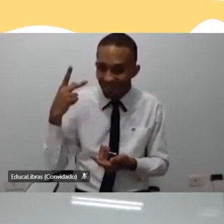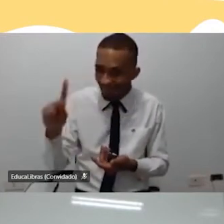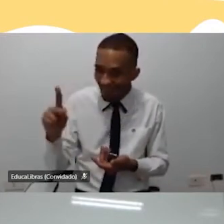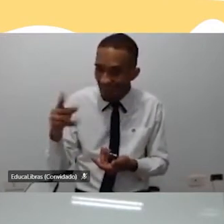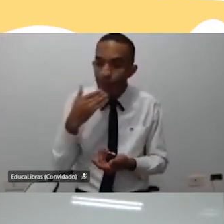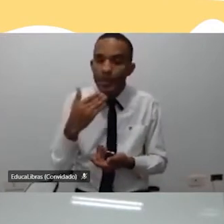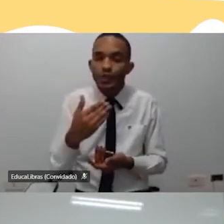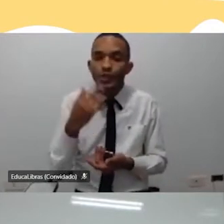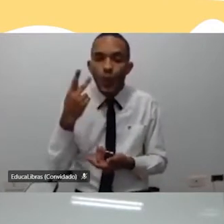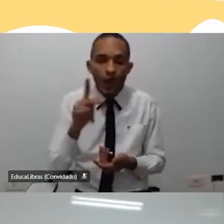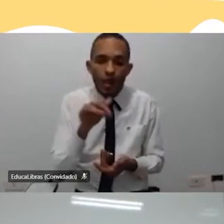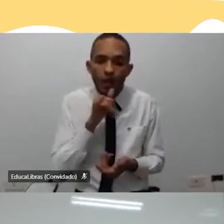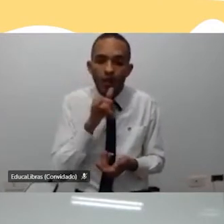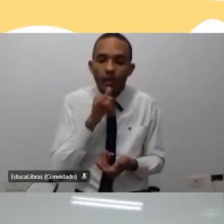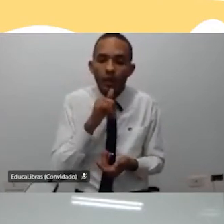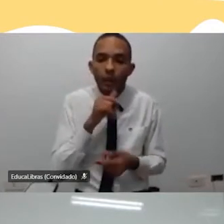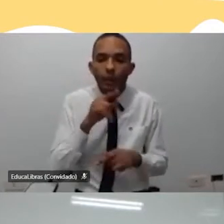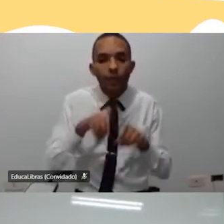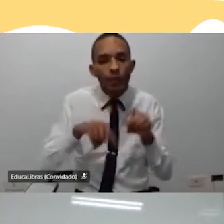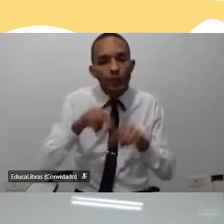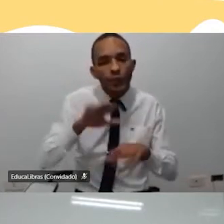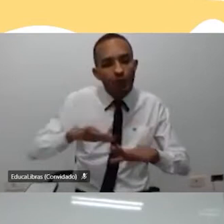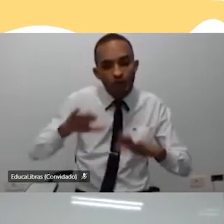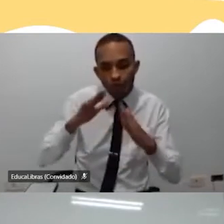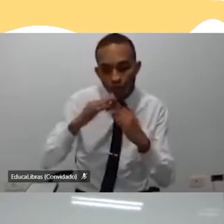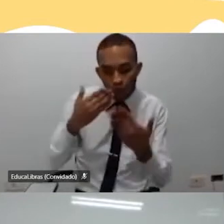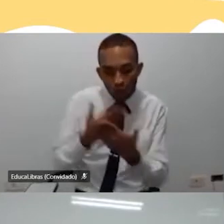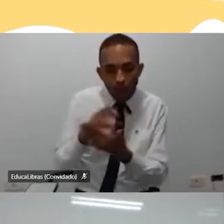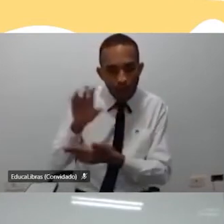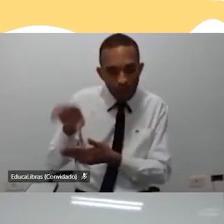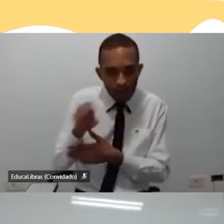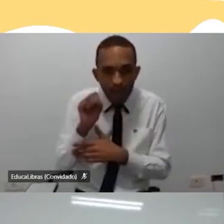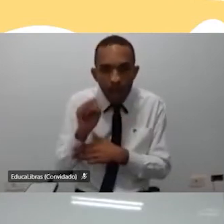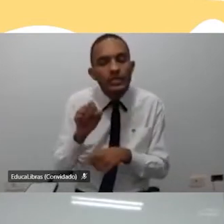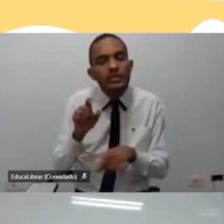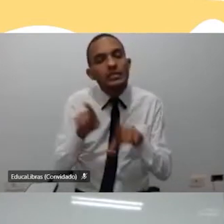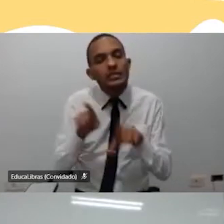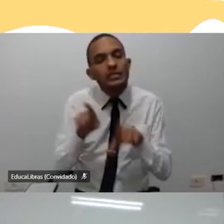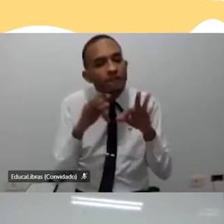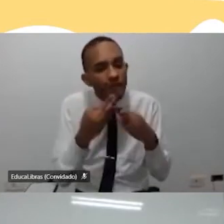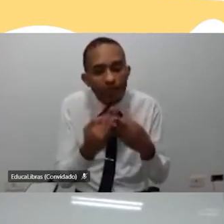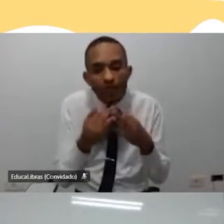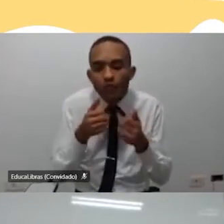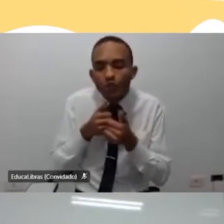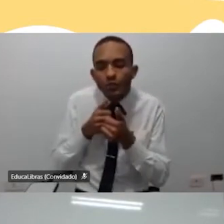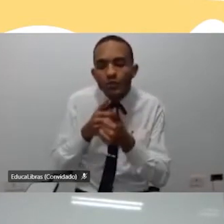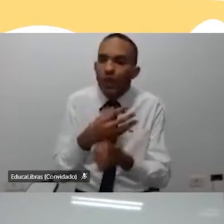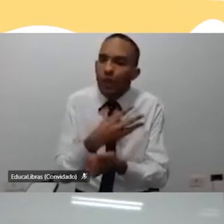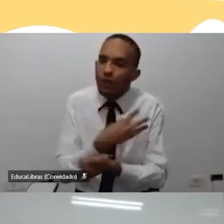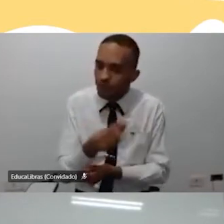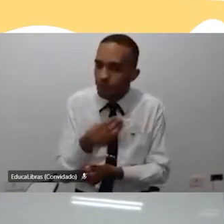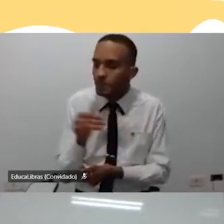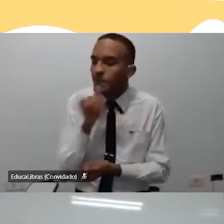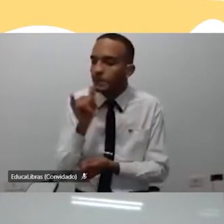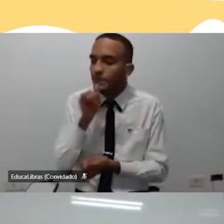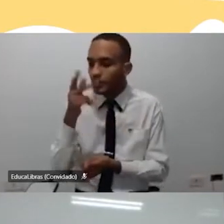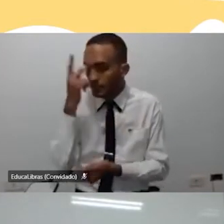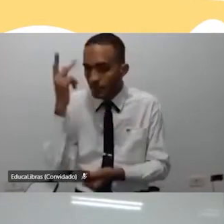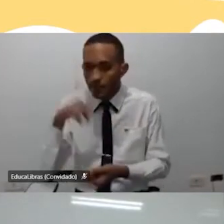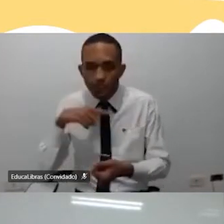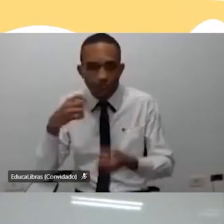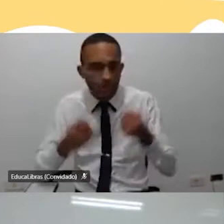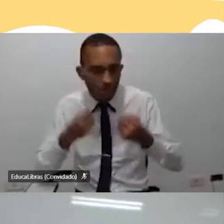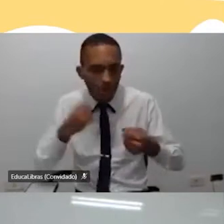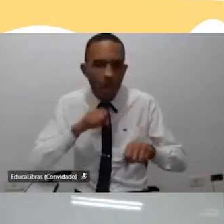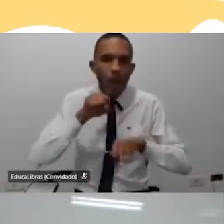pediu para eles retirarem o material na escola e pediu para a família levar o filho. E aí, quem tinha carro, quem ia de